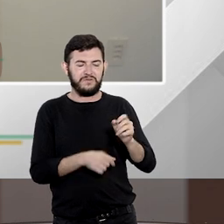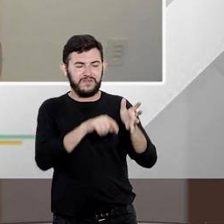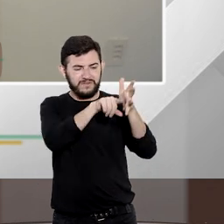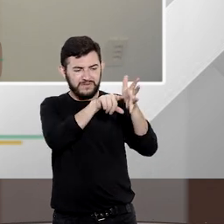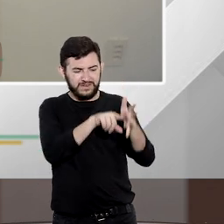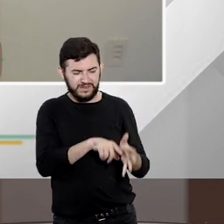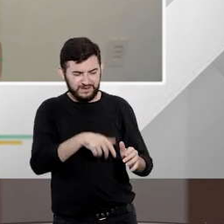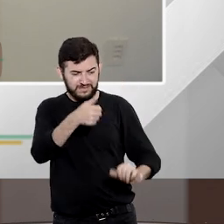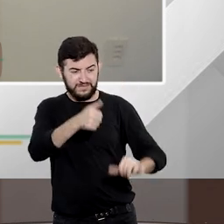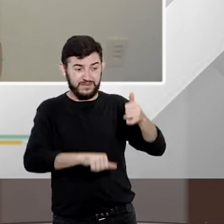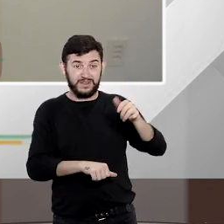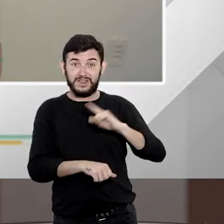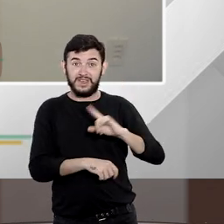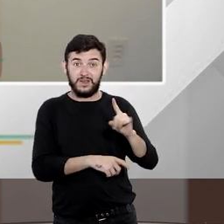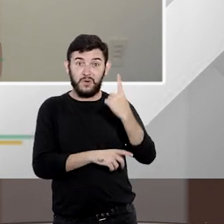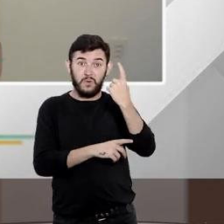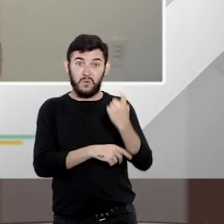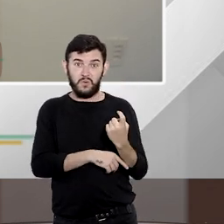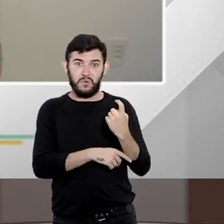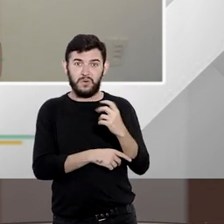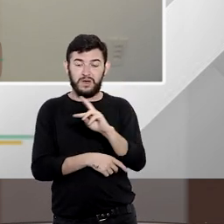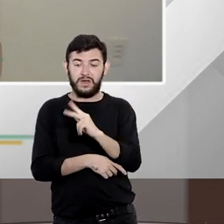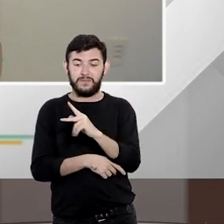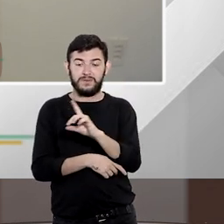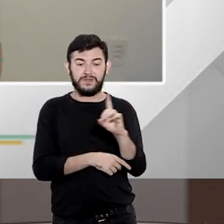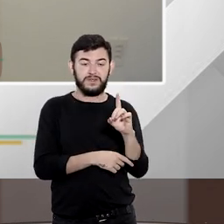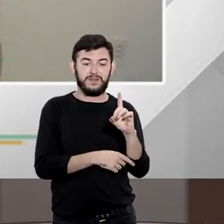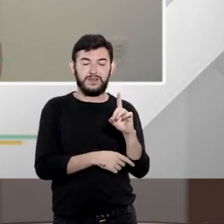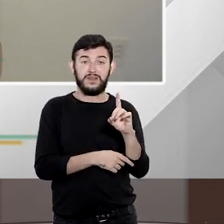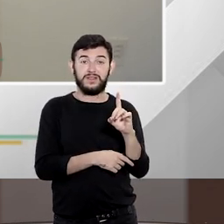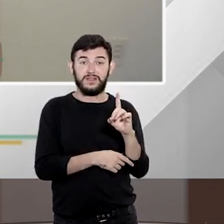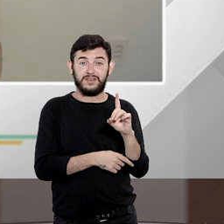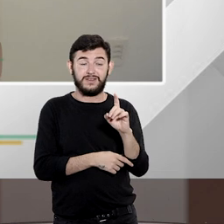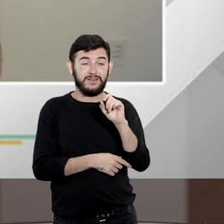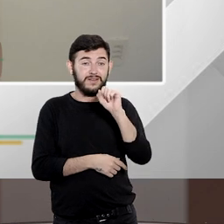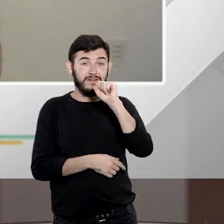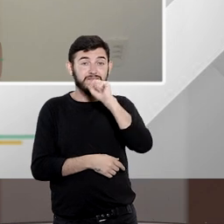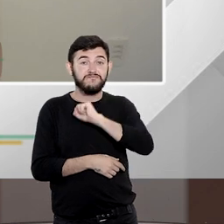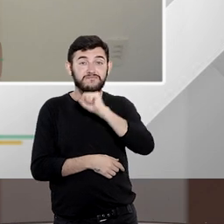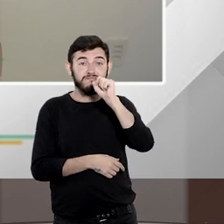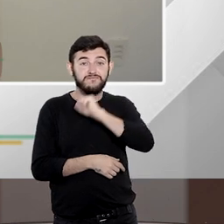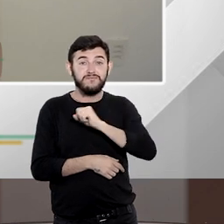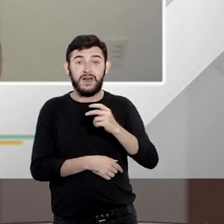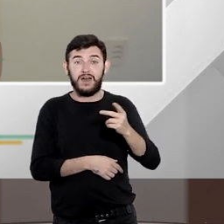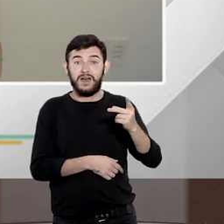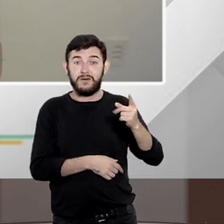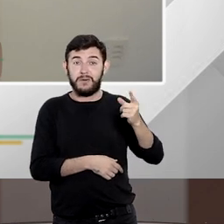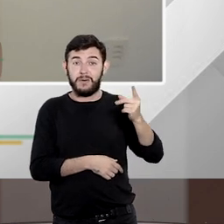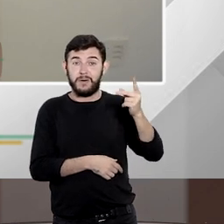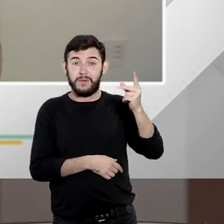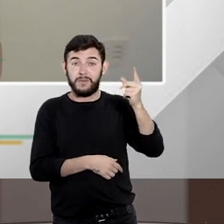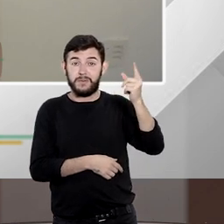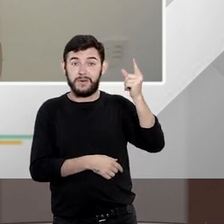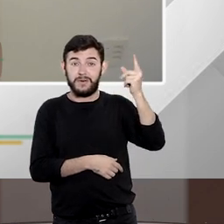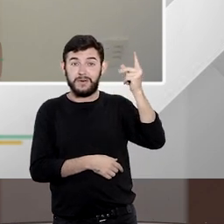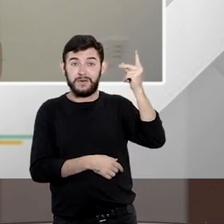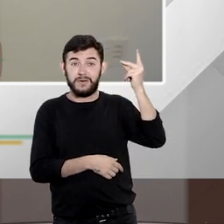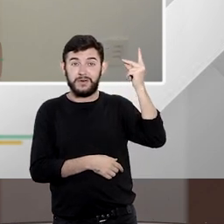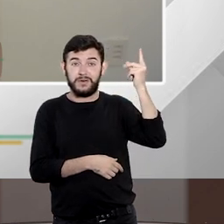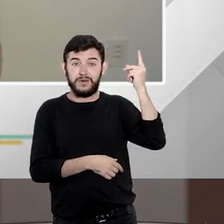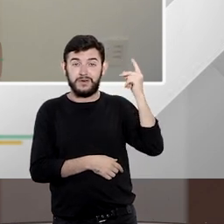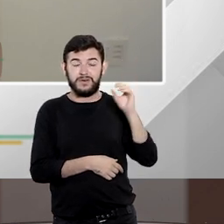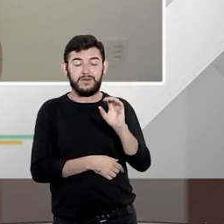no gabinete inteiro já antigo inclusive que inclusive perdeu o objeto